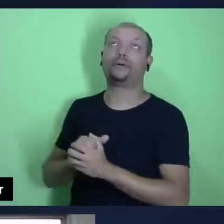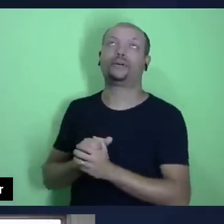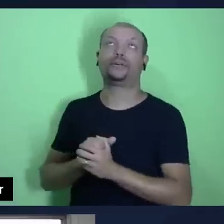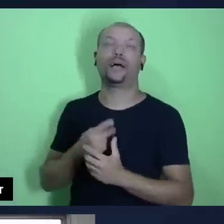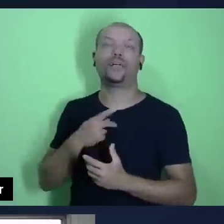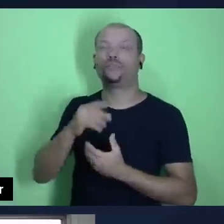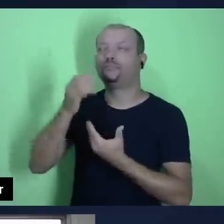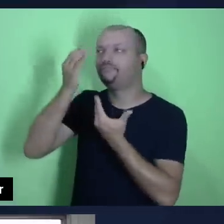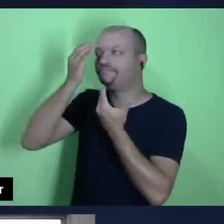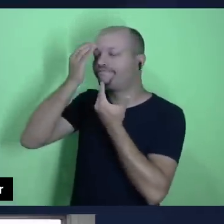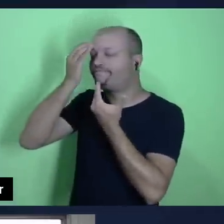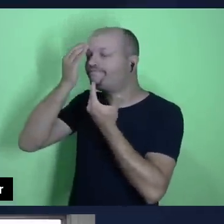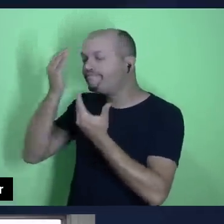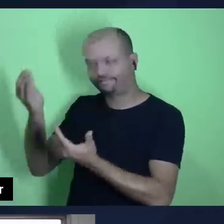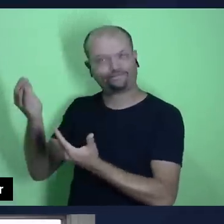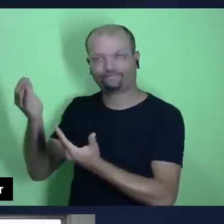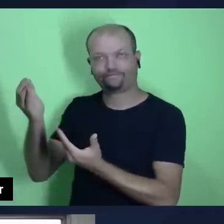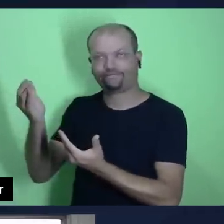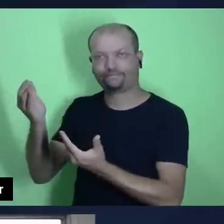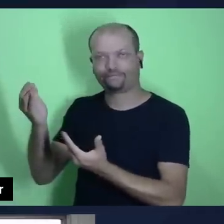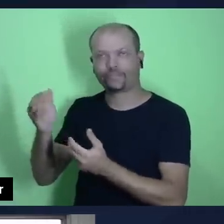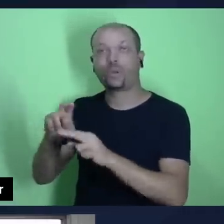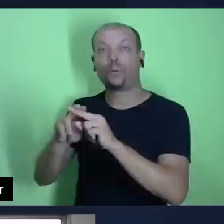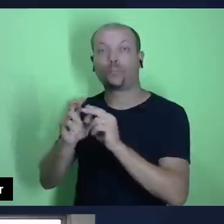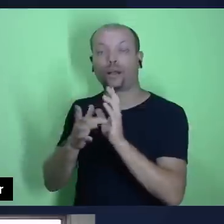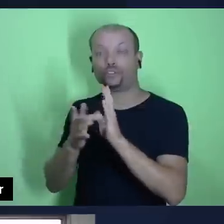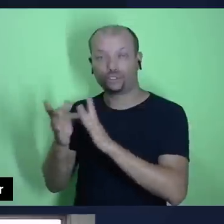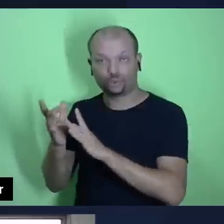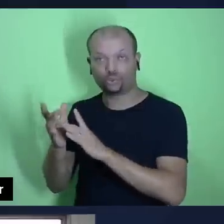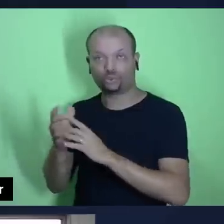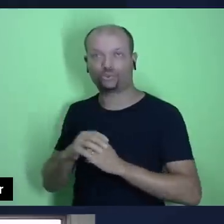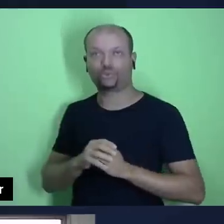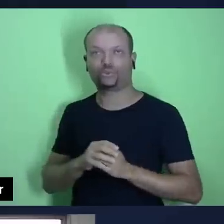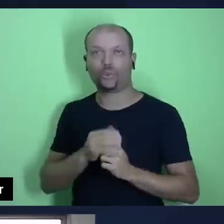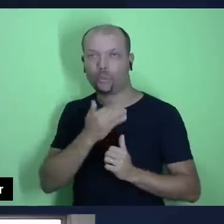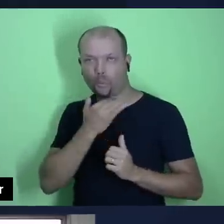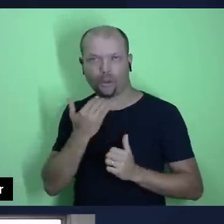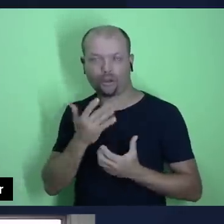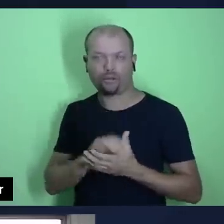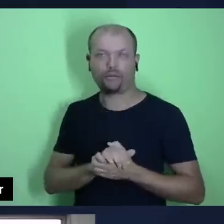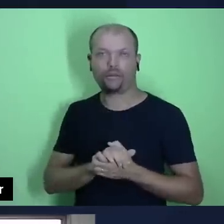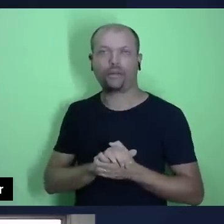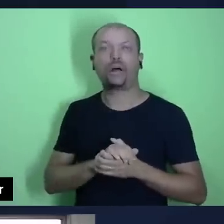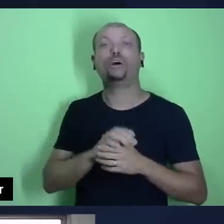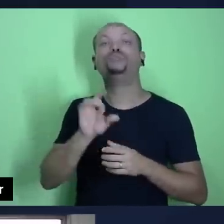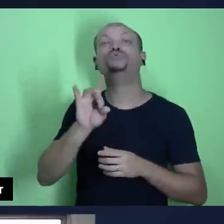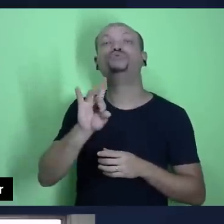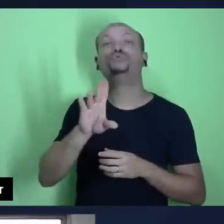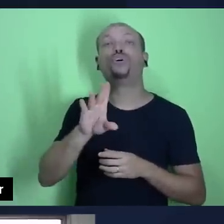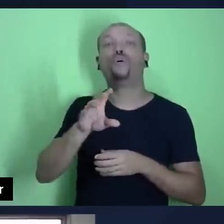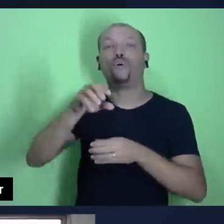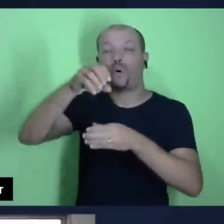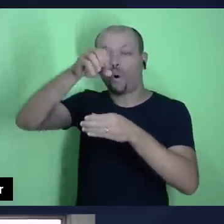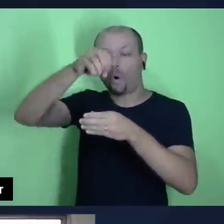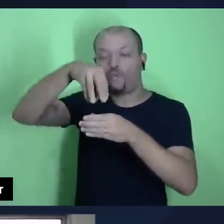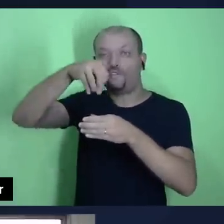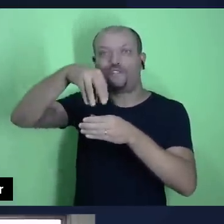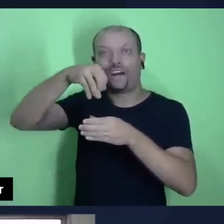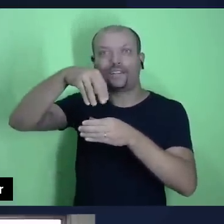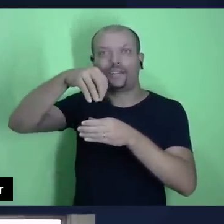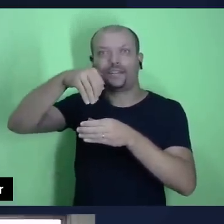gratidão pela morte de Cristo na cruz do Calvário, a não ser pela devolução das ofertas. Olha que interessante.